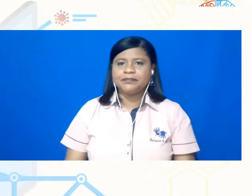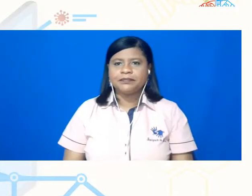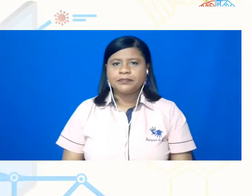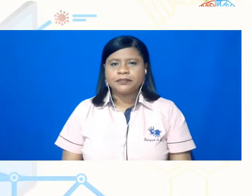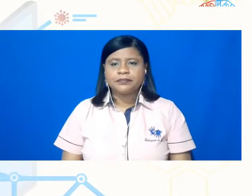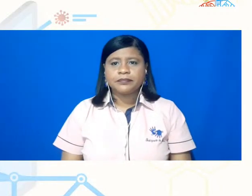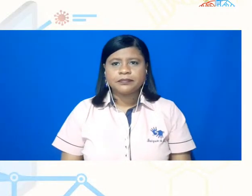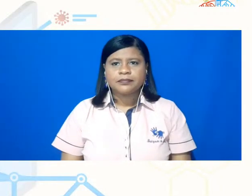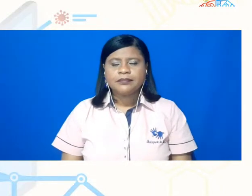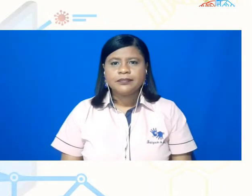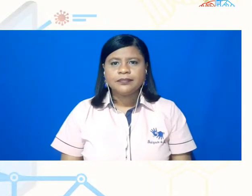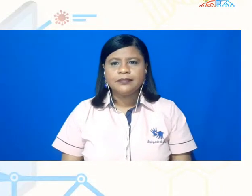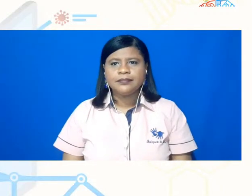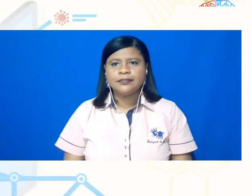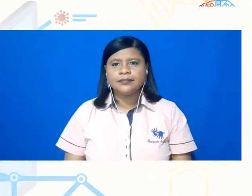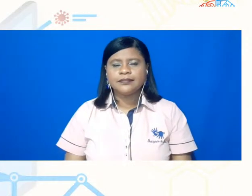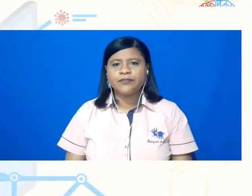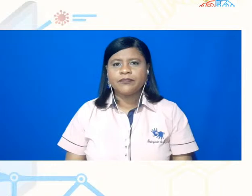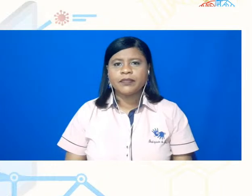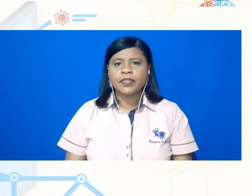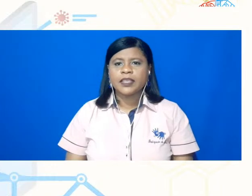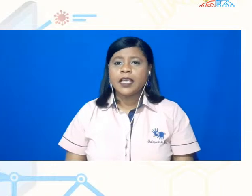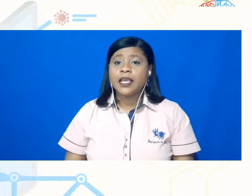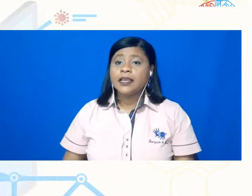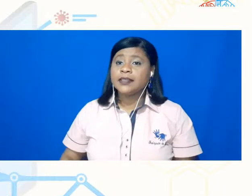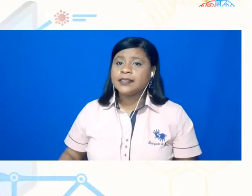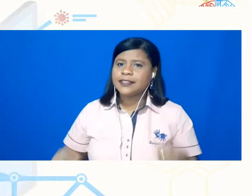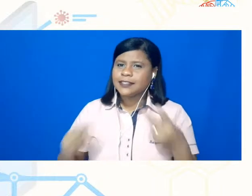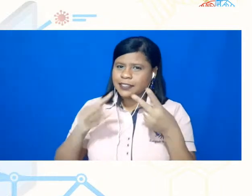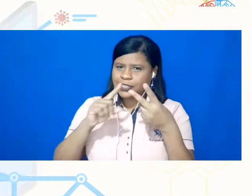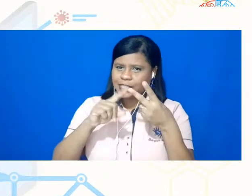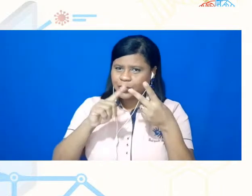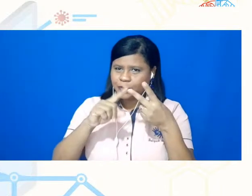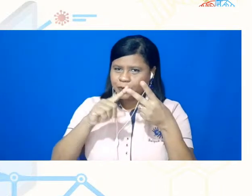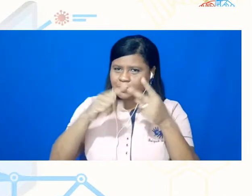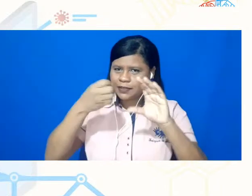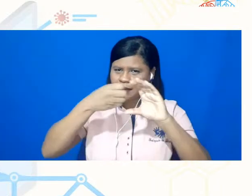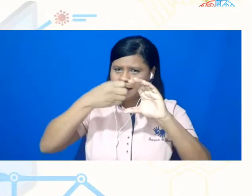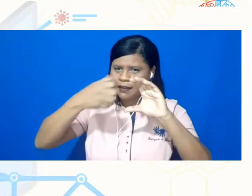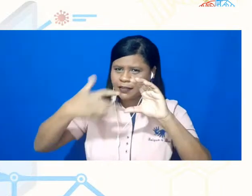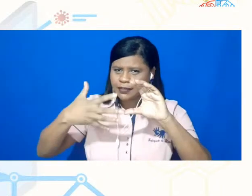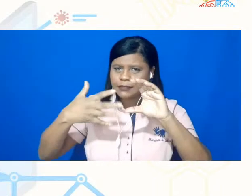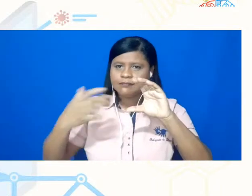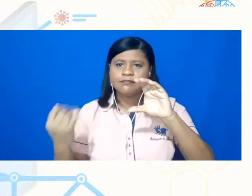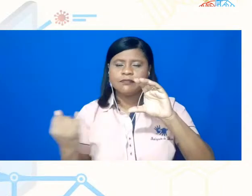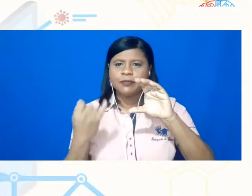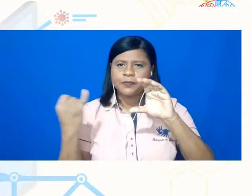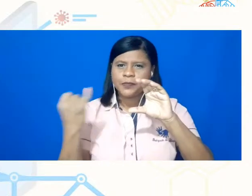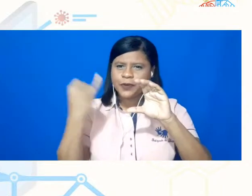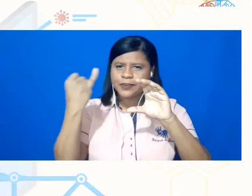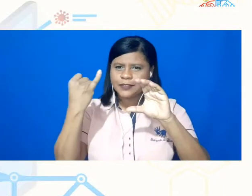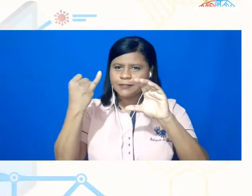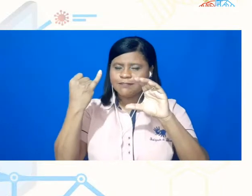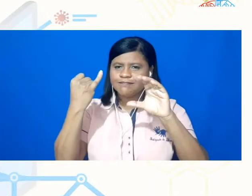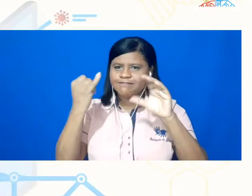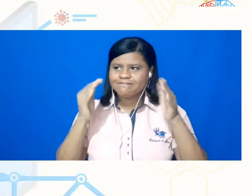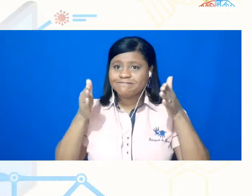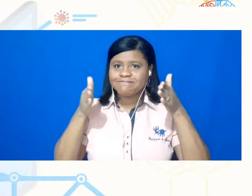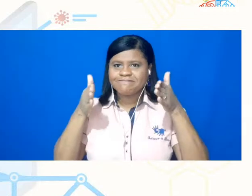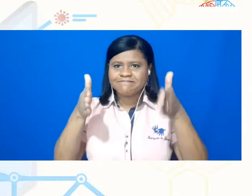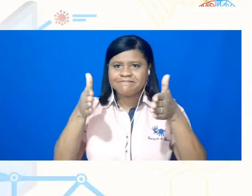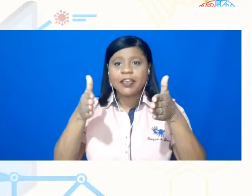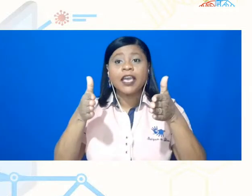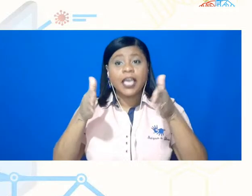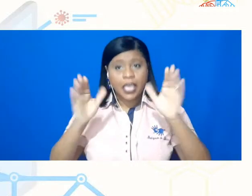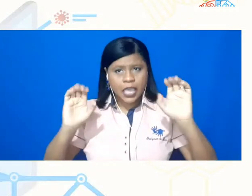Uma, uma segunda característica muito importante, né, de se enfatizar nesse momento, é que é um evento